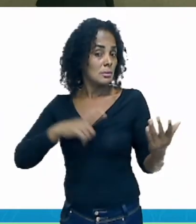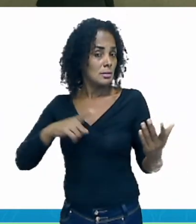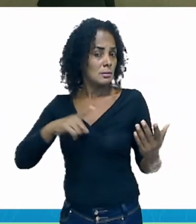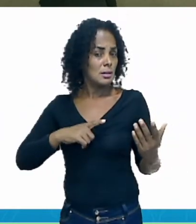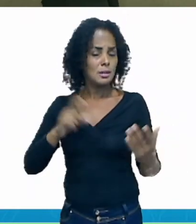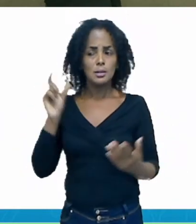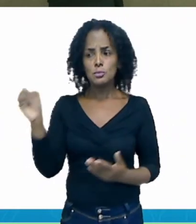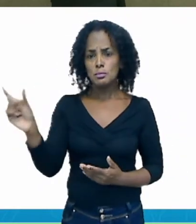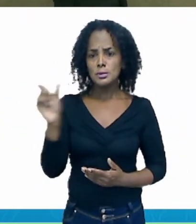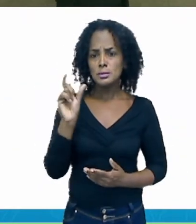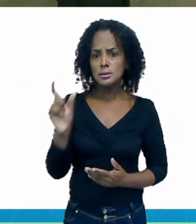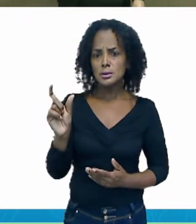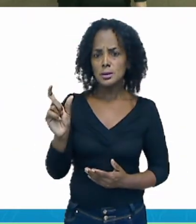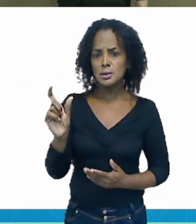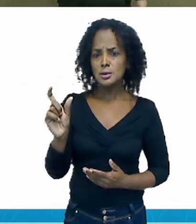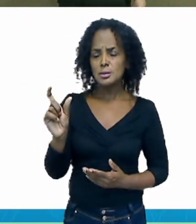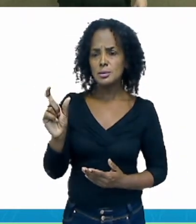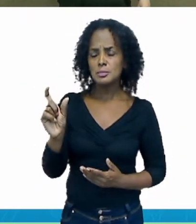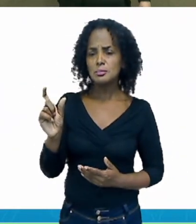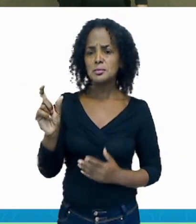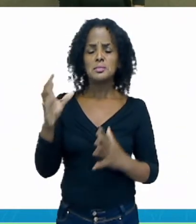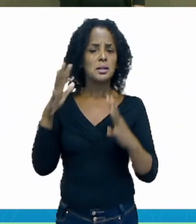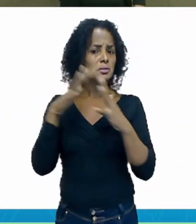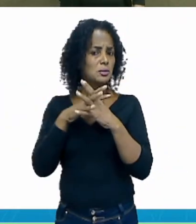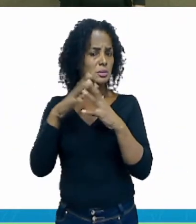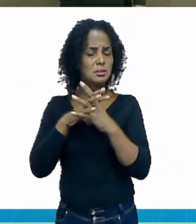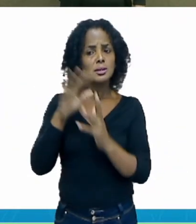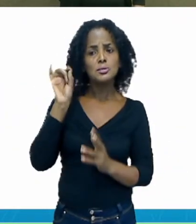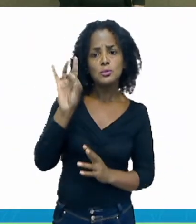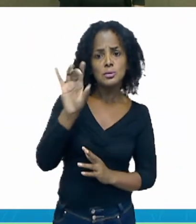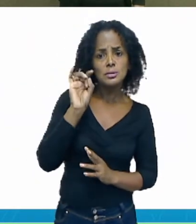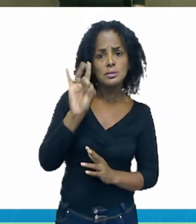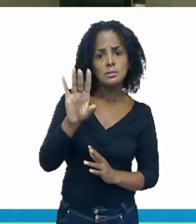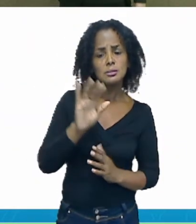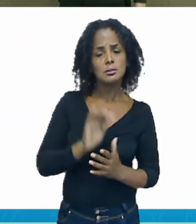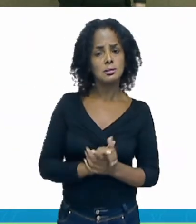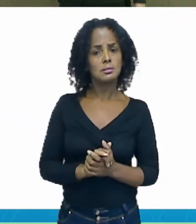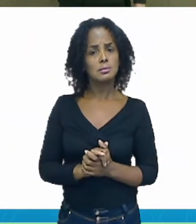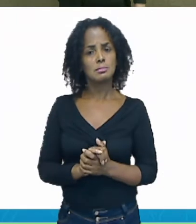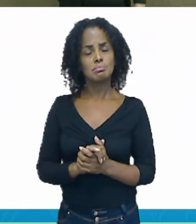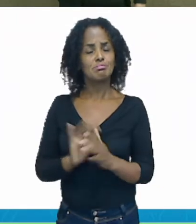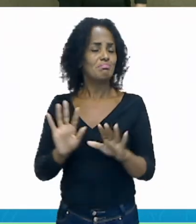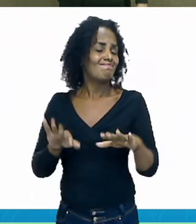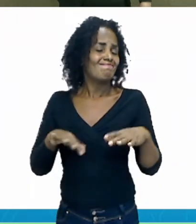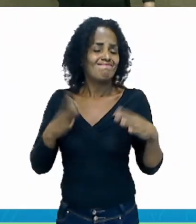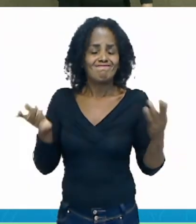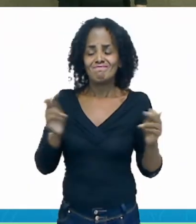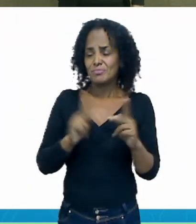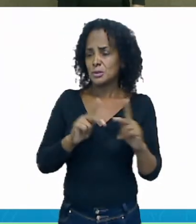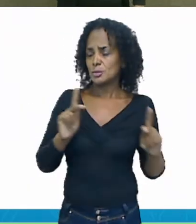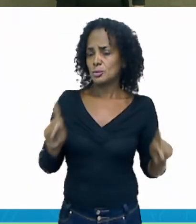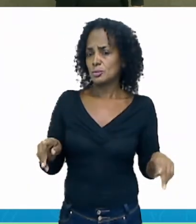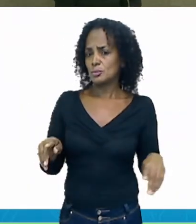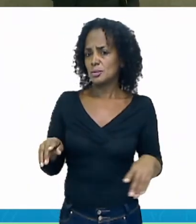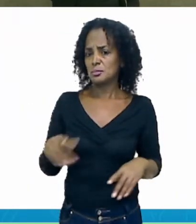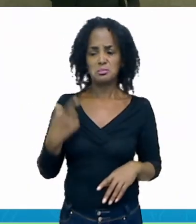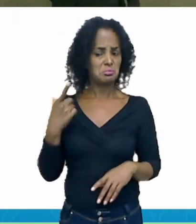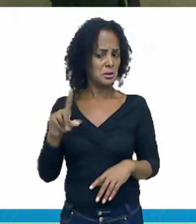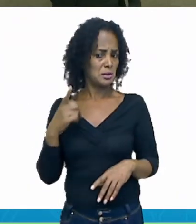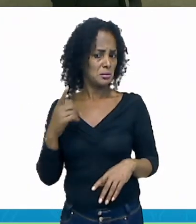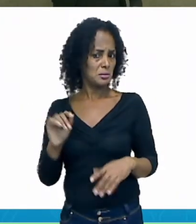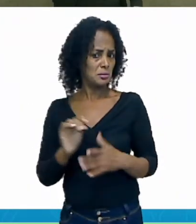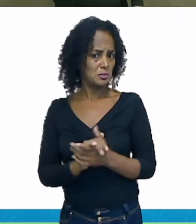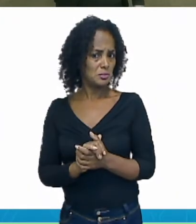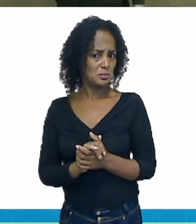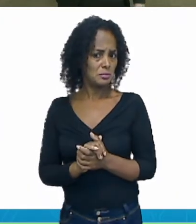em que a consoante está sozinha na sílaba? Ah, professora, naquelas palavras ali não tem não.